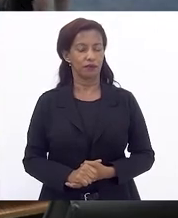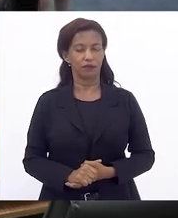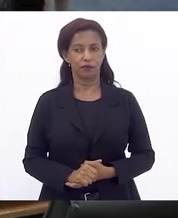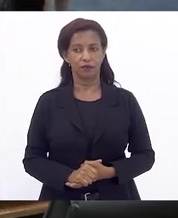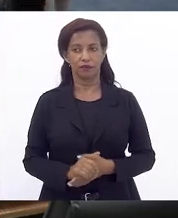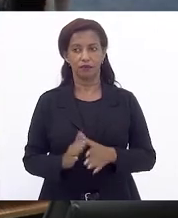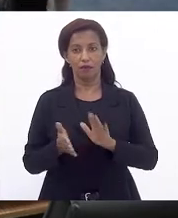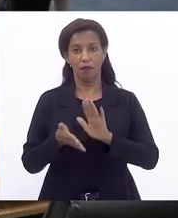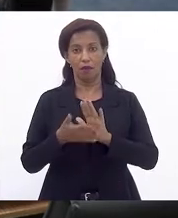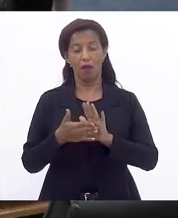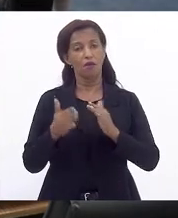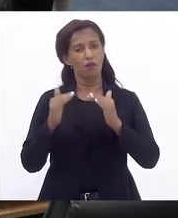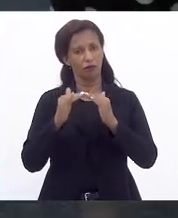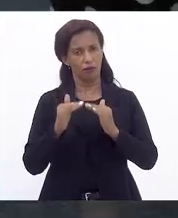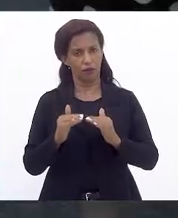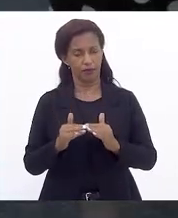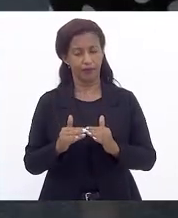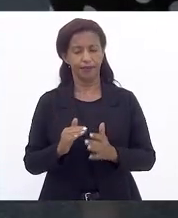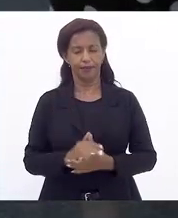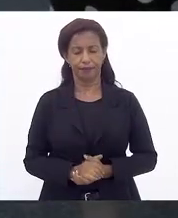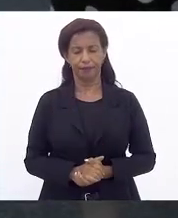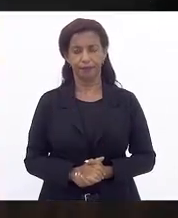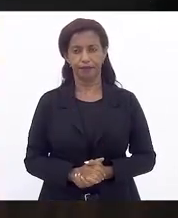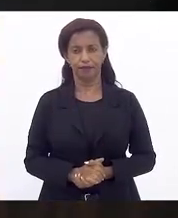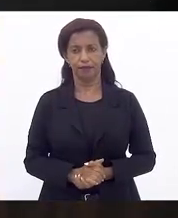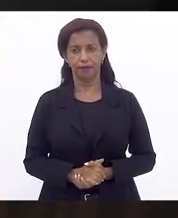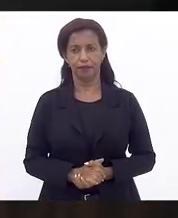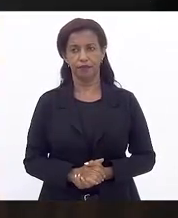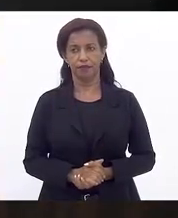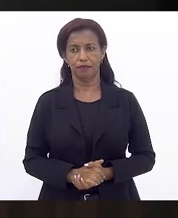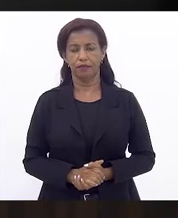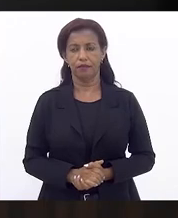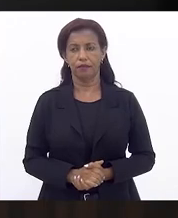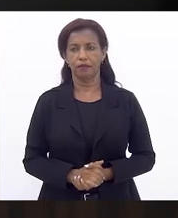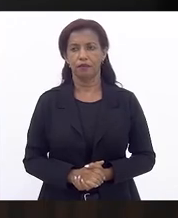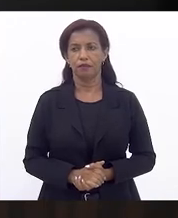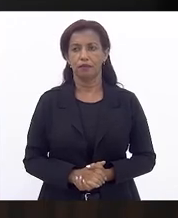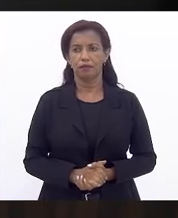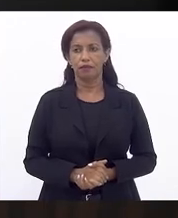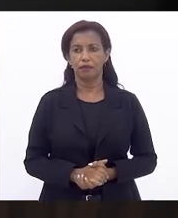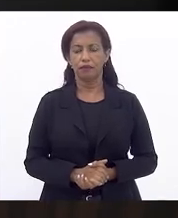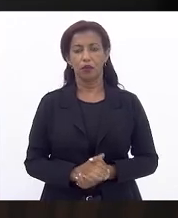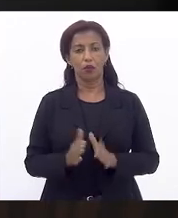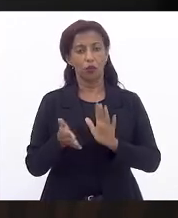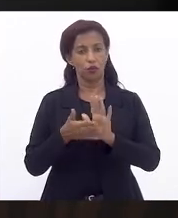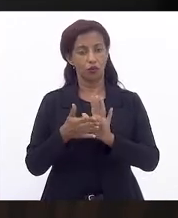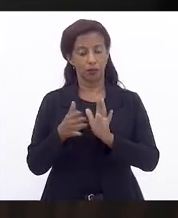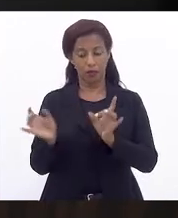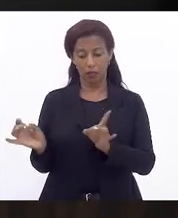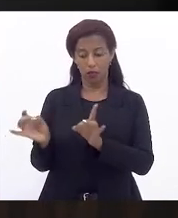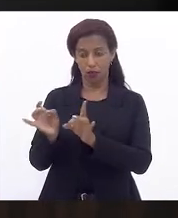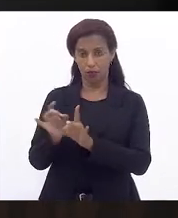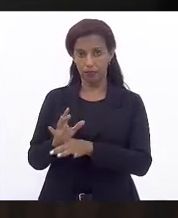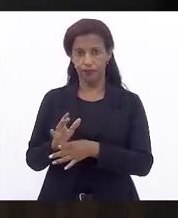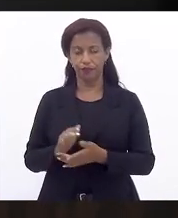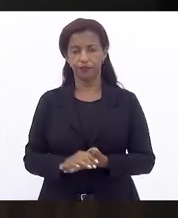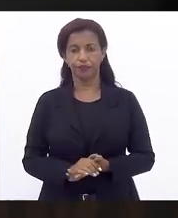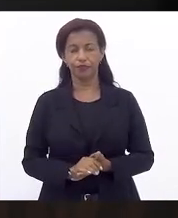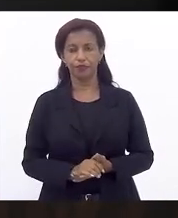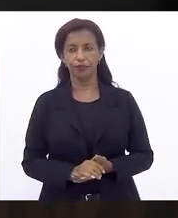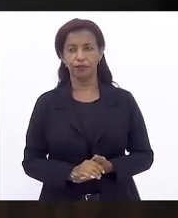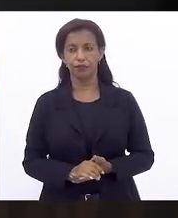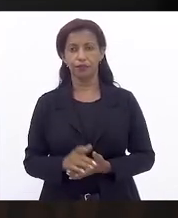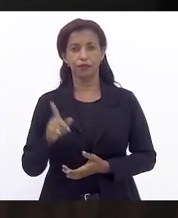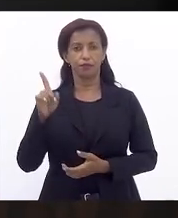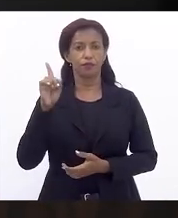Parecer favorável, presidente. Obrigado, deputado. Com os pareceres emitidos. Para